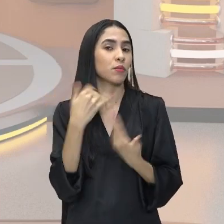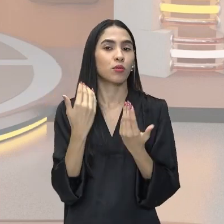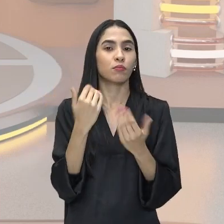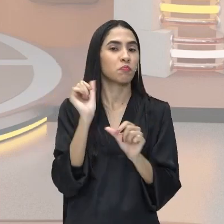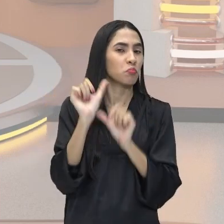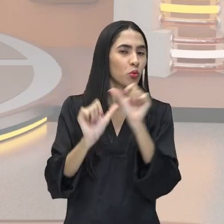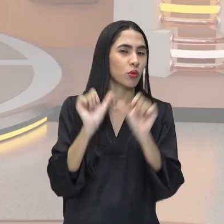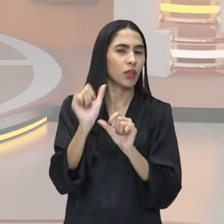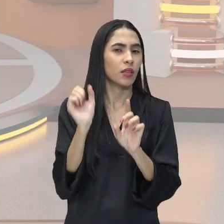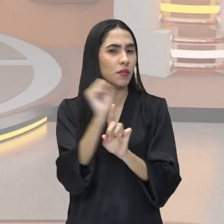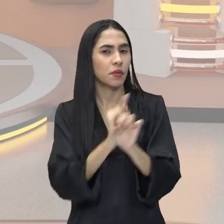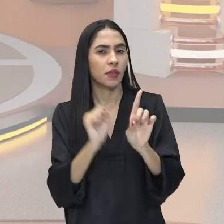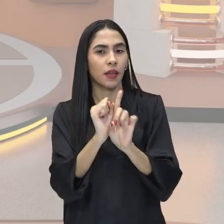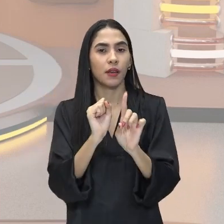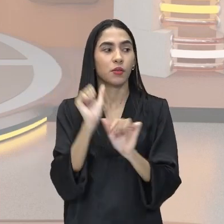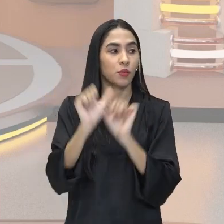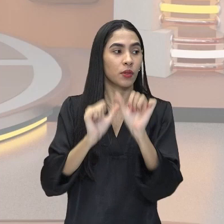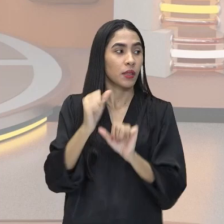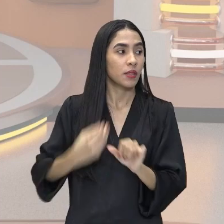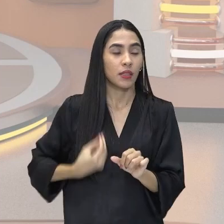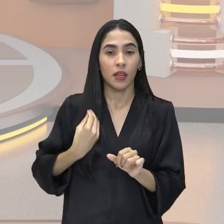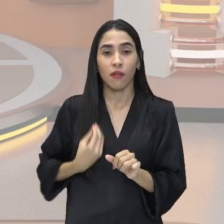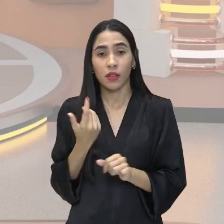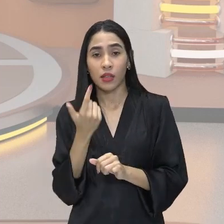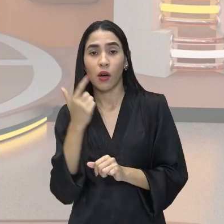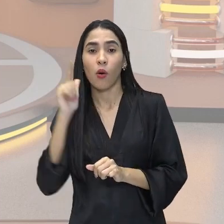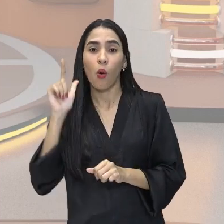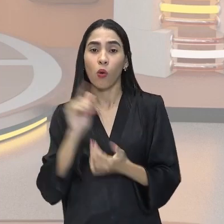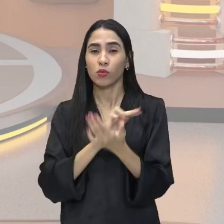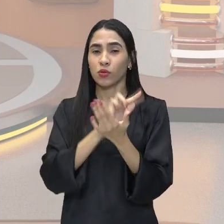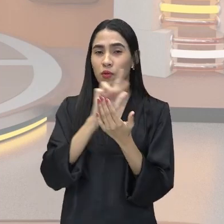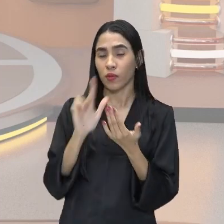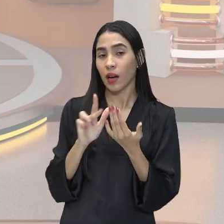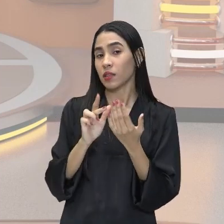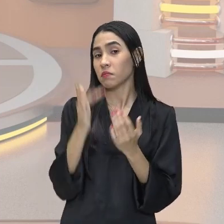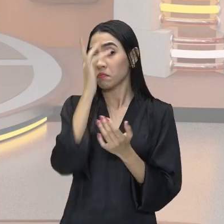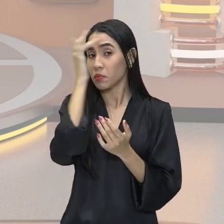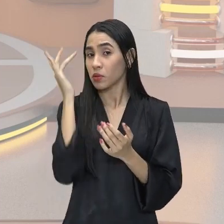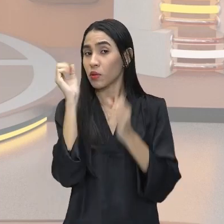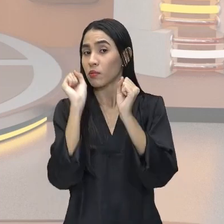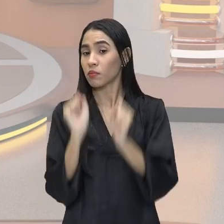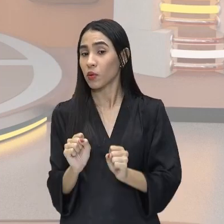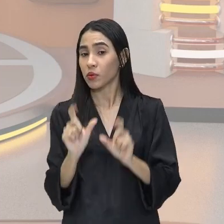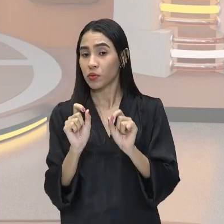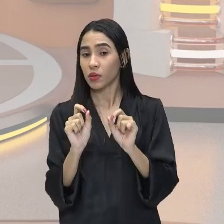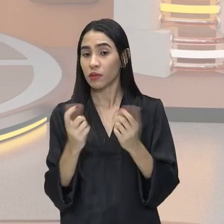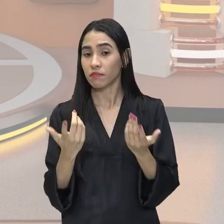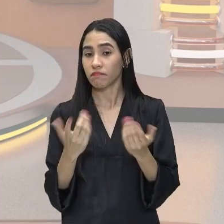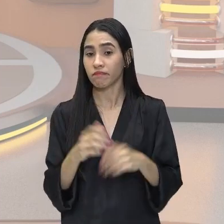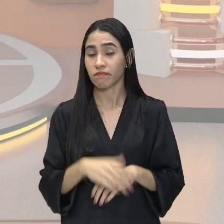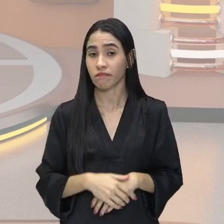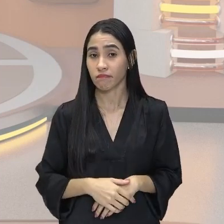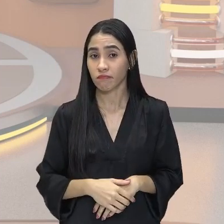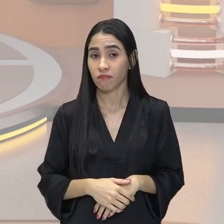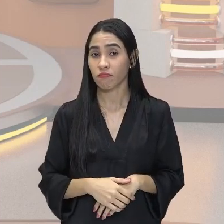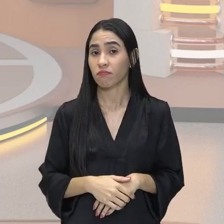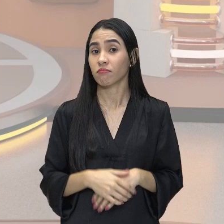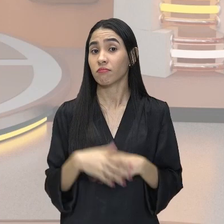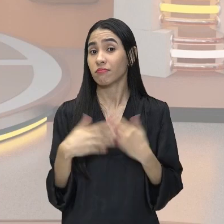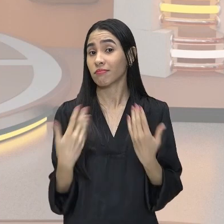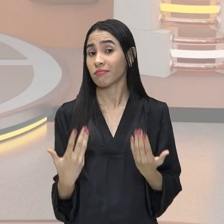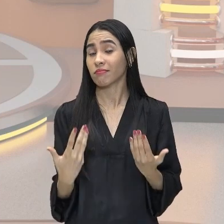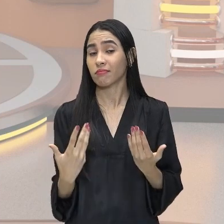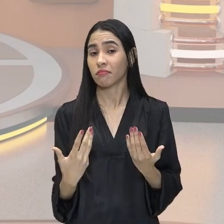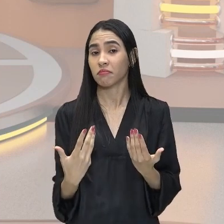sociedade, muitas outras questões que podem acontecer, essa pessoa pode, como se diz, digamos, de